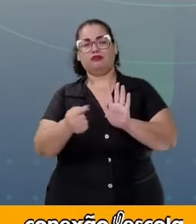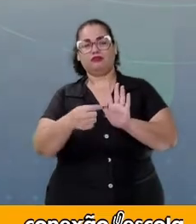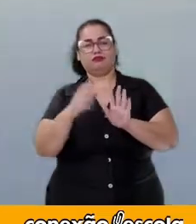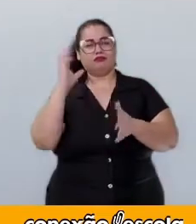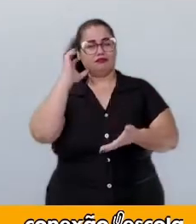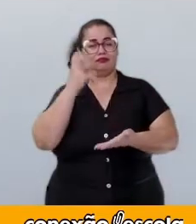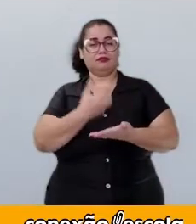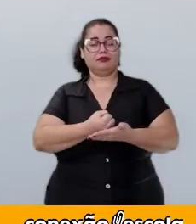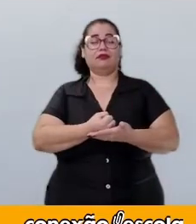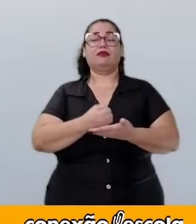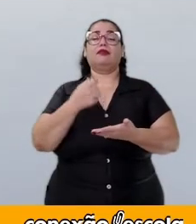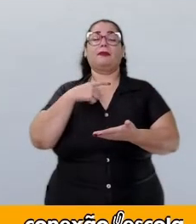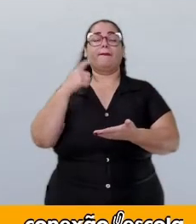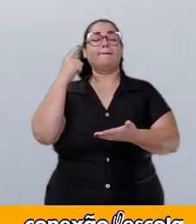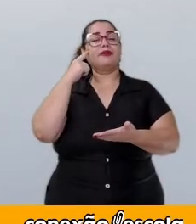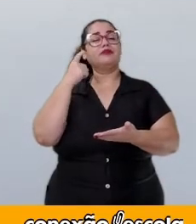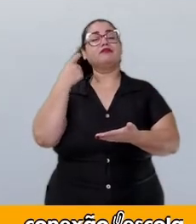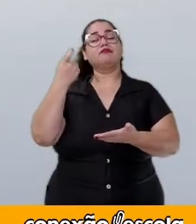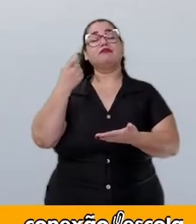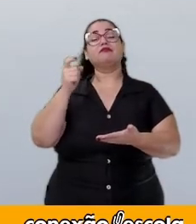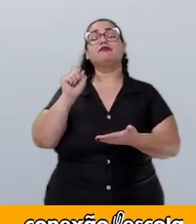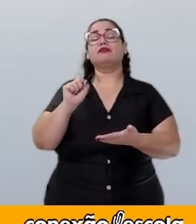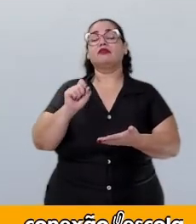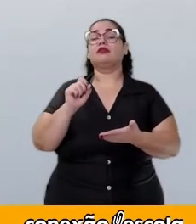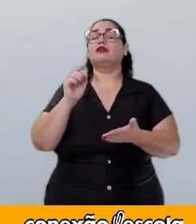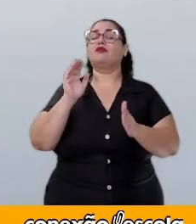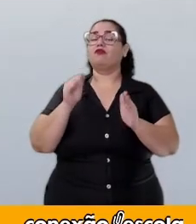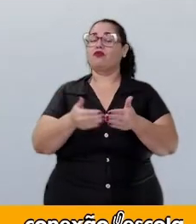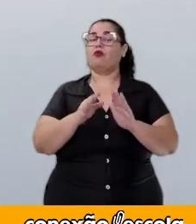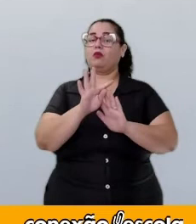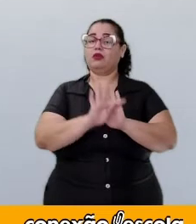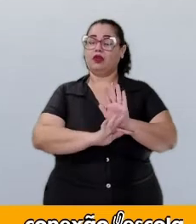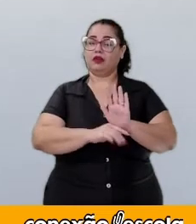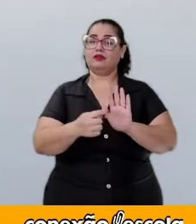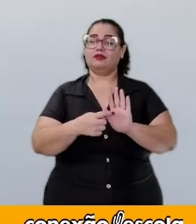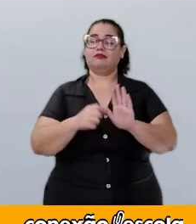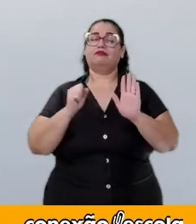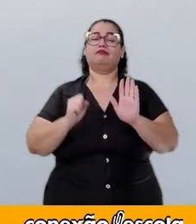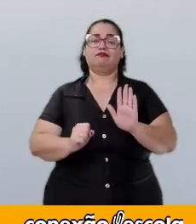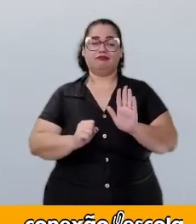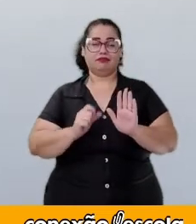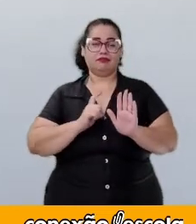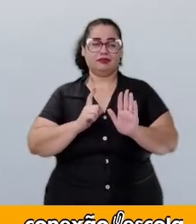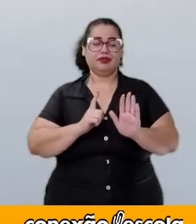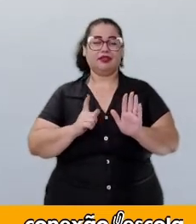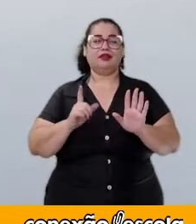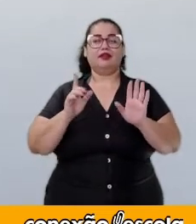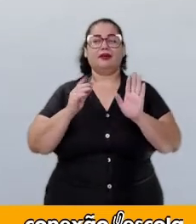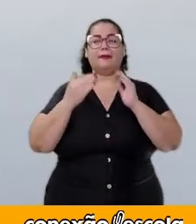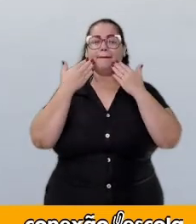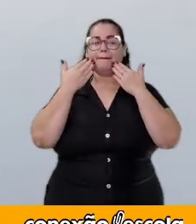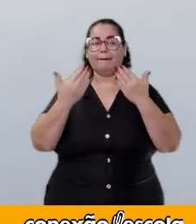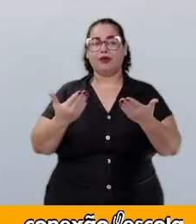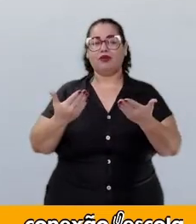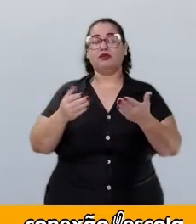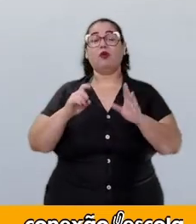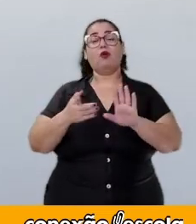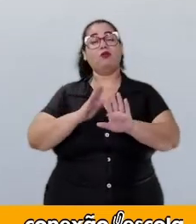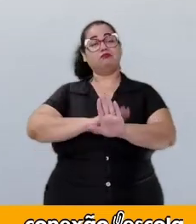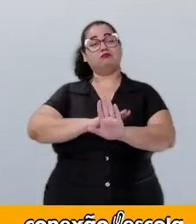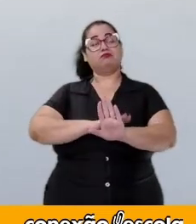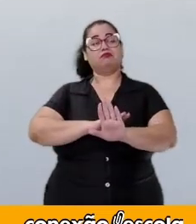então, a intencionalidade do texto, que pode ser dada de maneira explícita ou